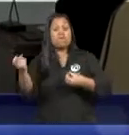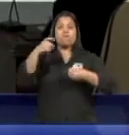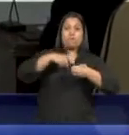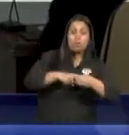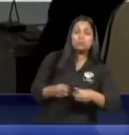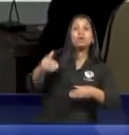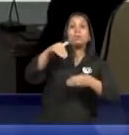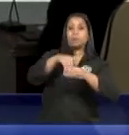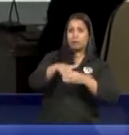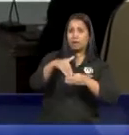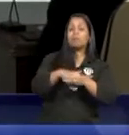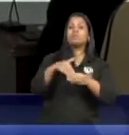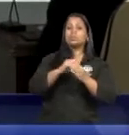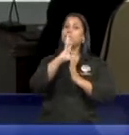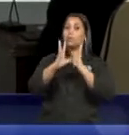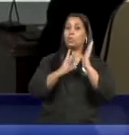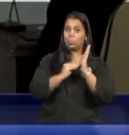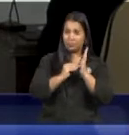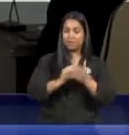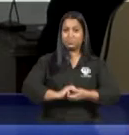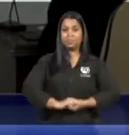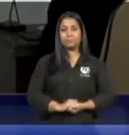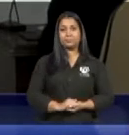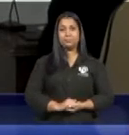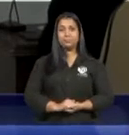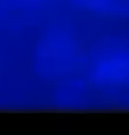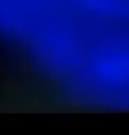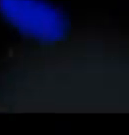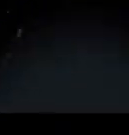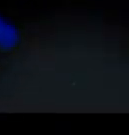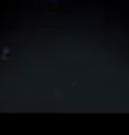pauta em breve para serem votadas quanto ao mérito.